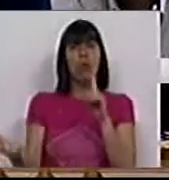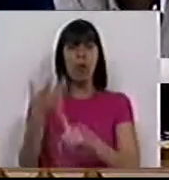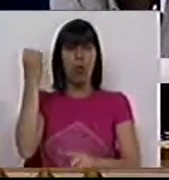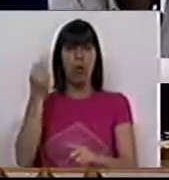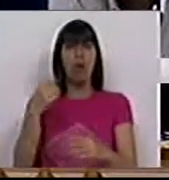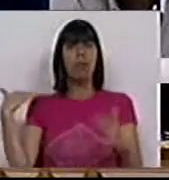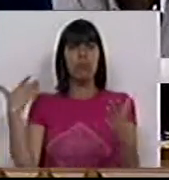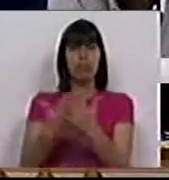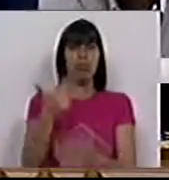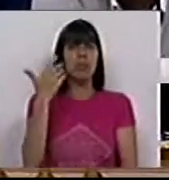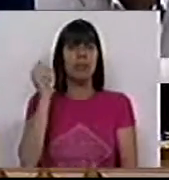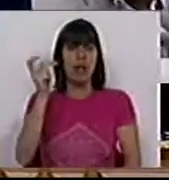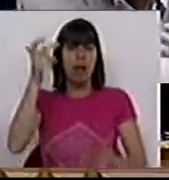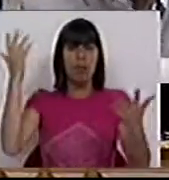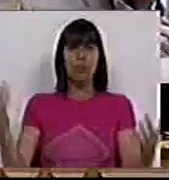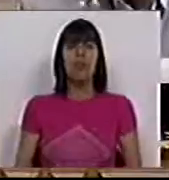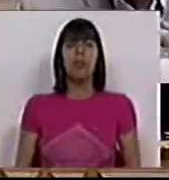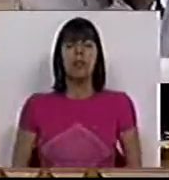conquistado ao longo de séculos.